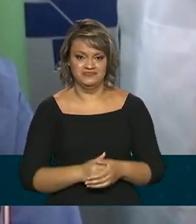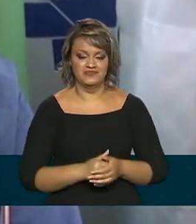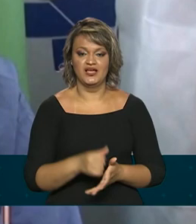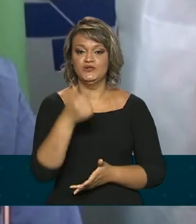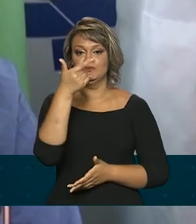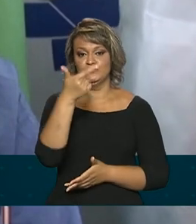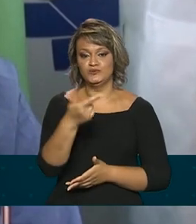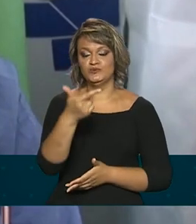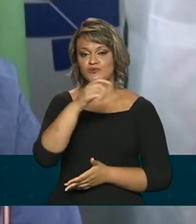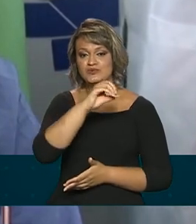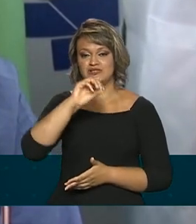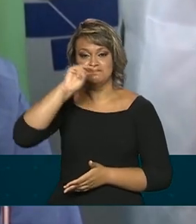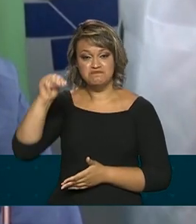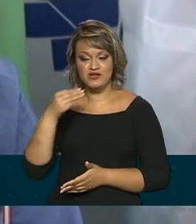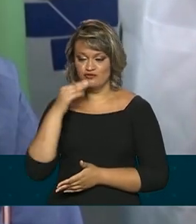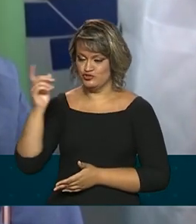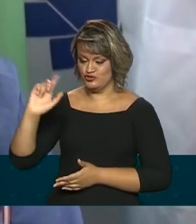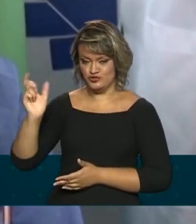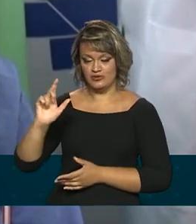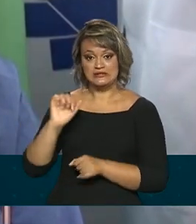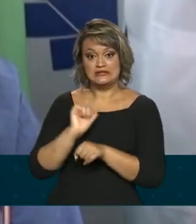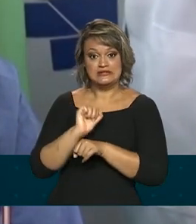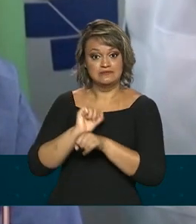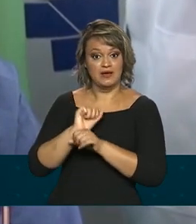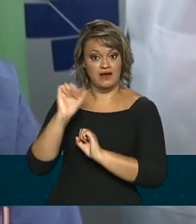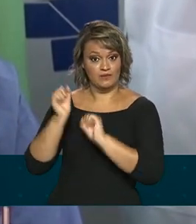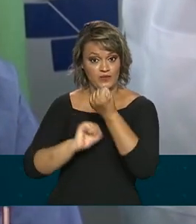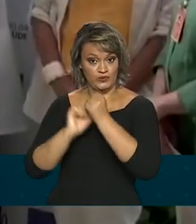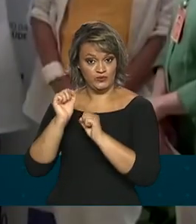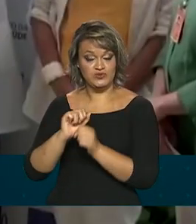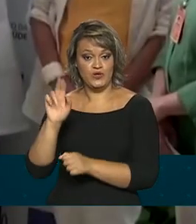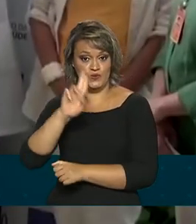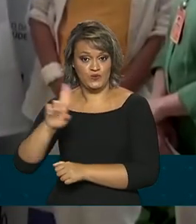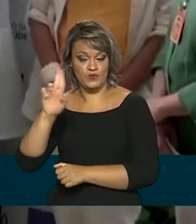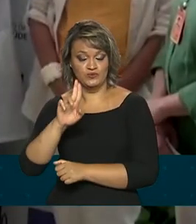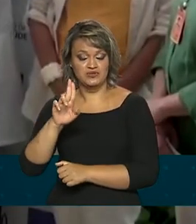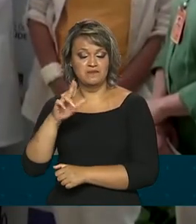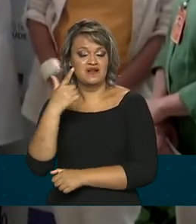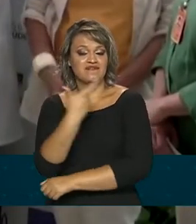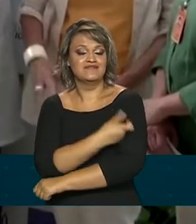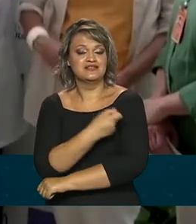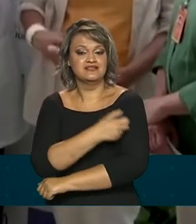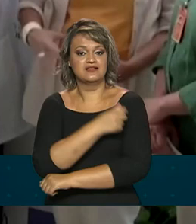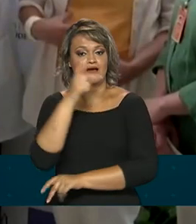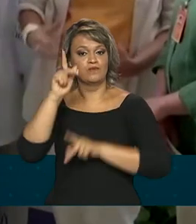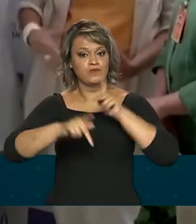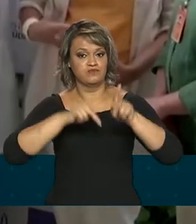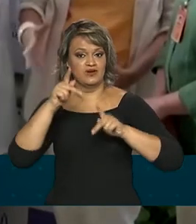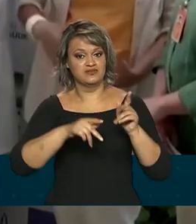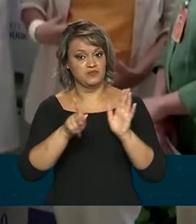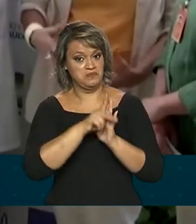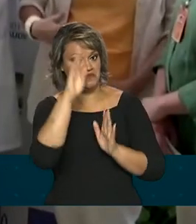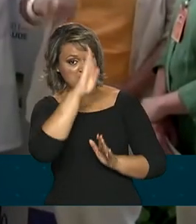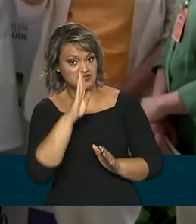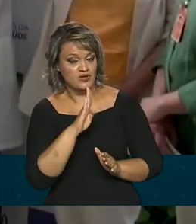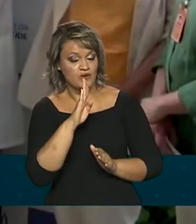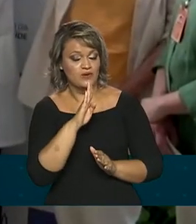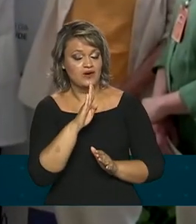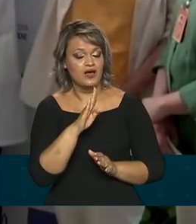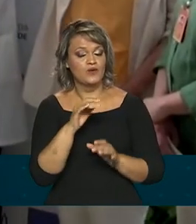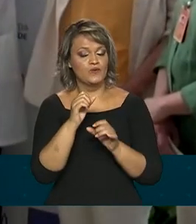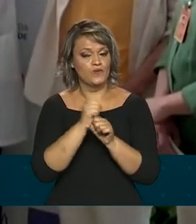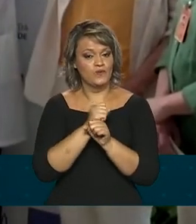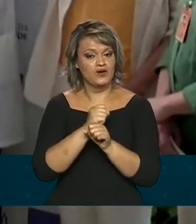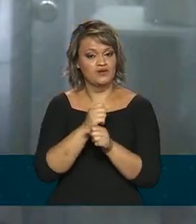200 milhões de doses esperados para serem utilizados na imunização da população brasileira em